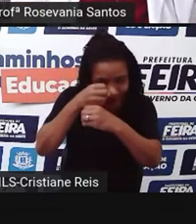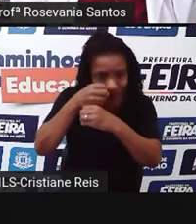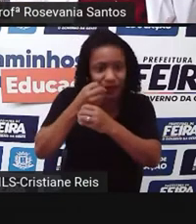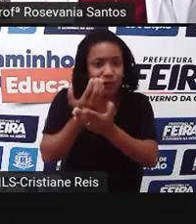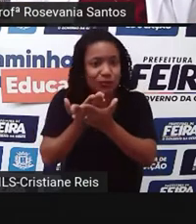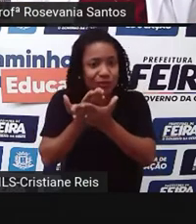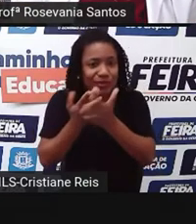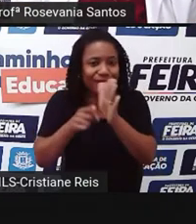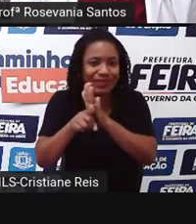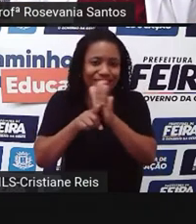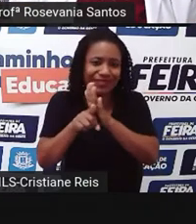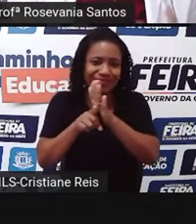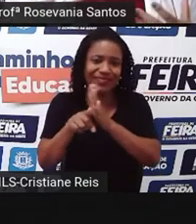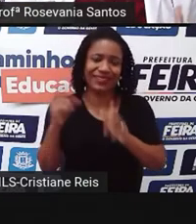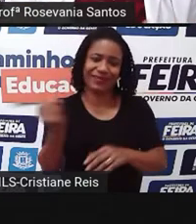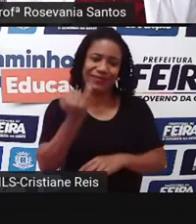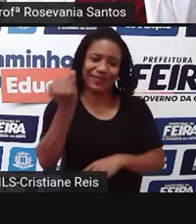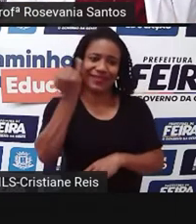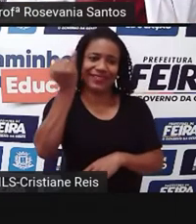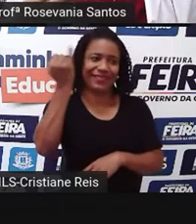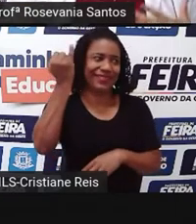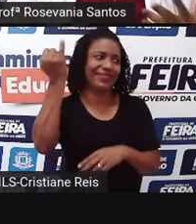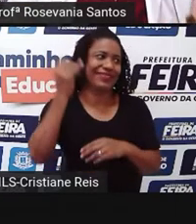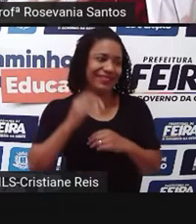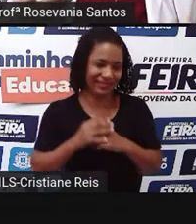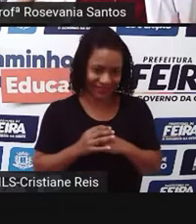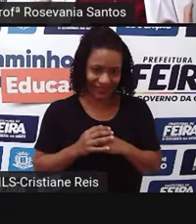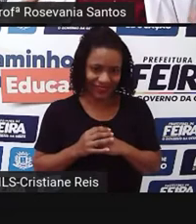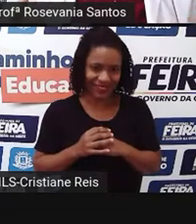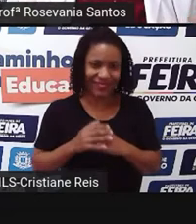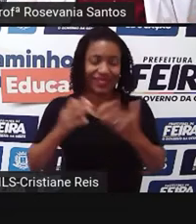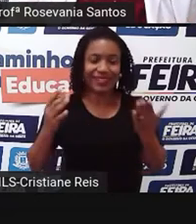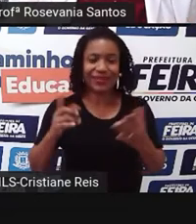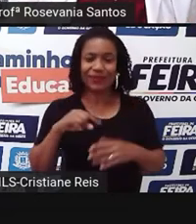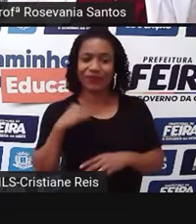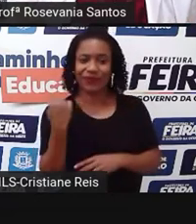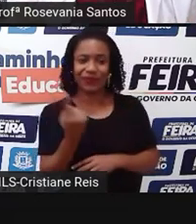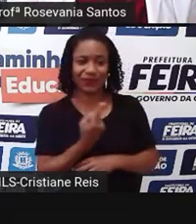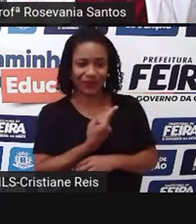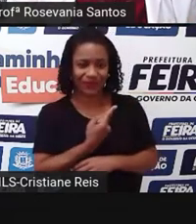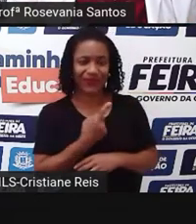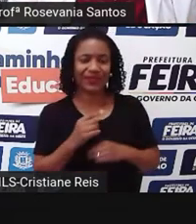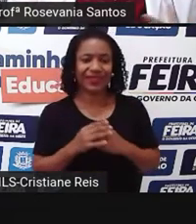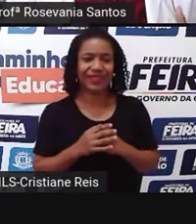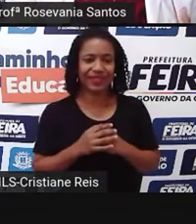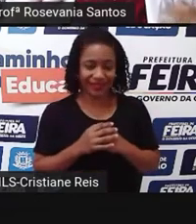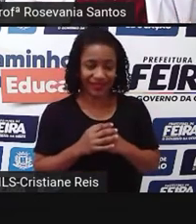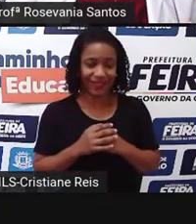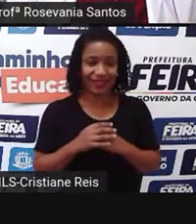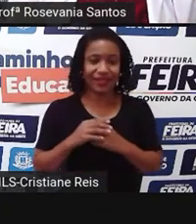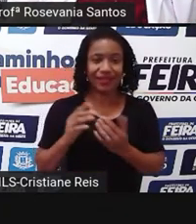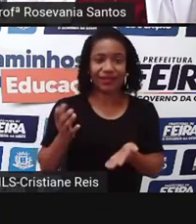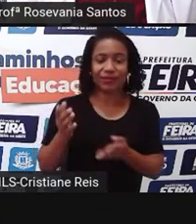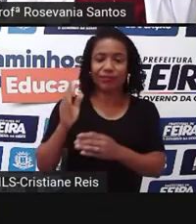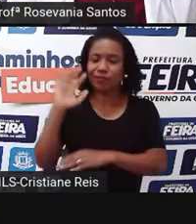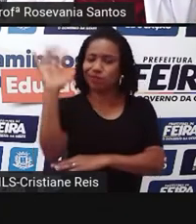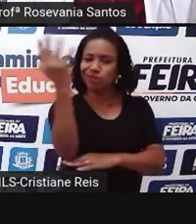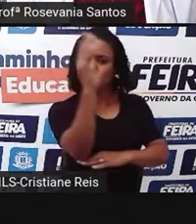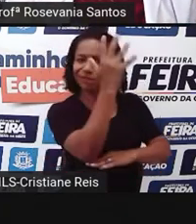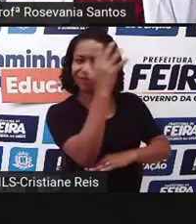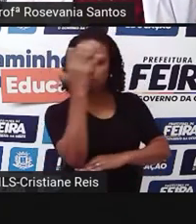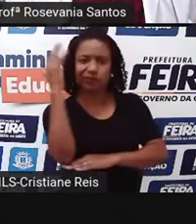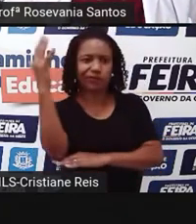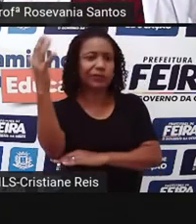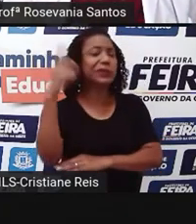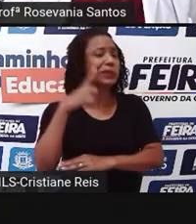preserve essa vegetação, pelo próprio fato de nem a gente ter, digamos assim, descoberto ainda todo o potencial que